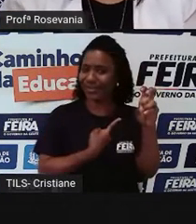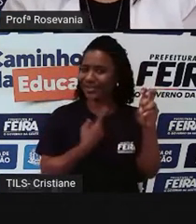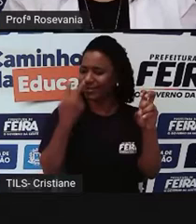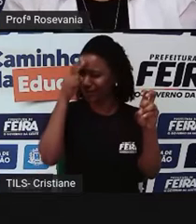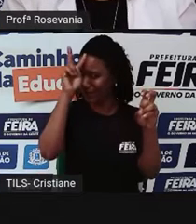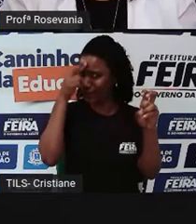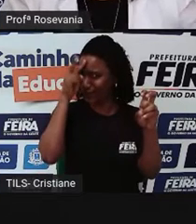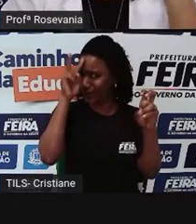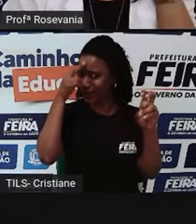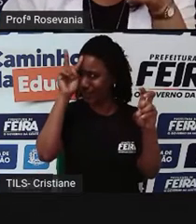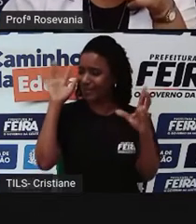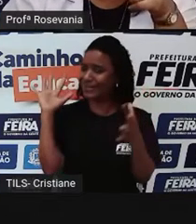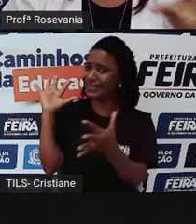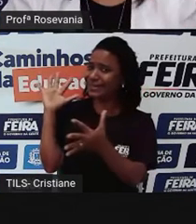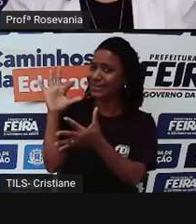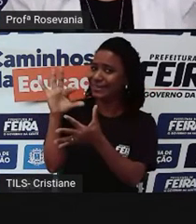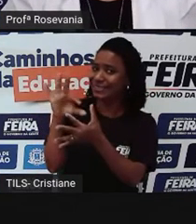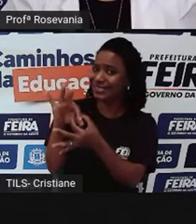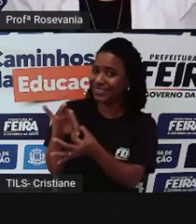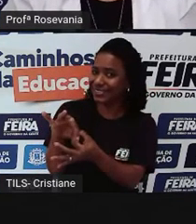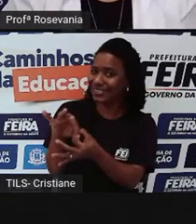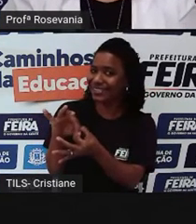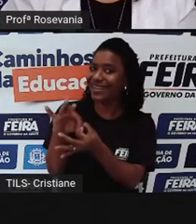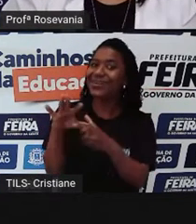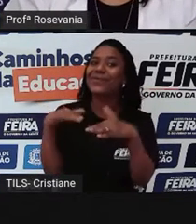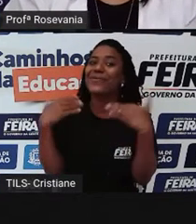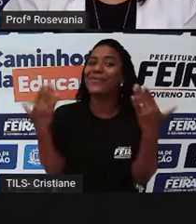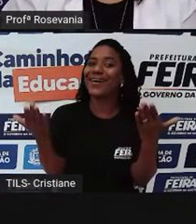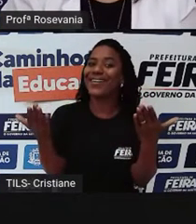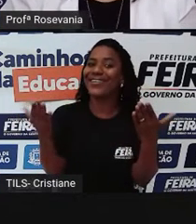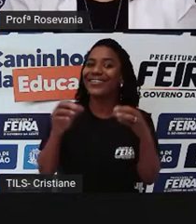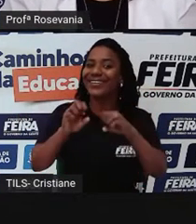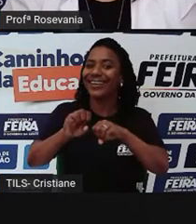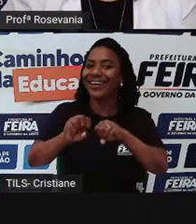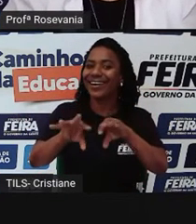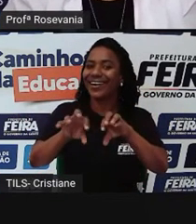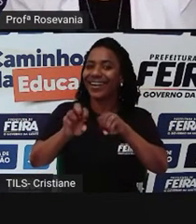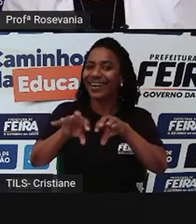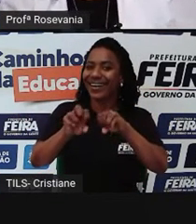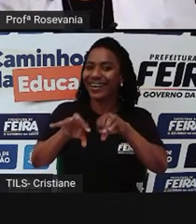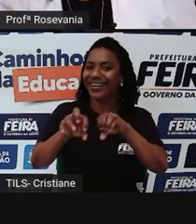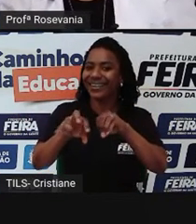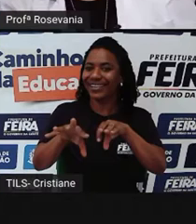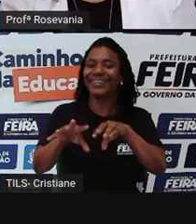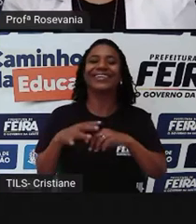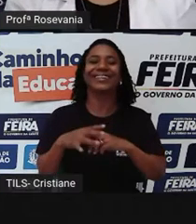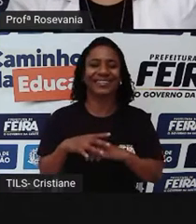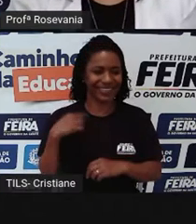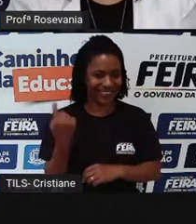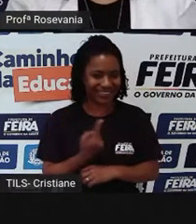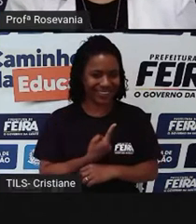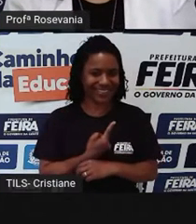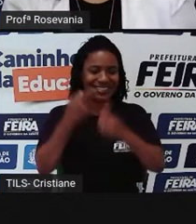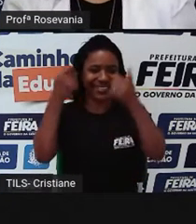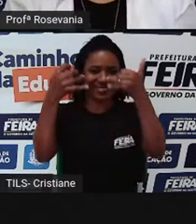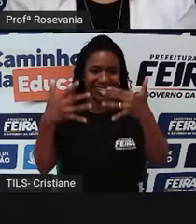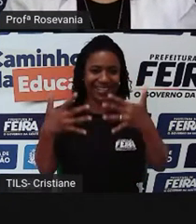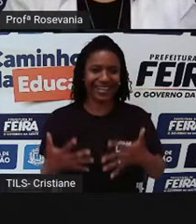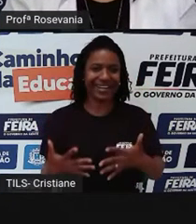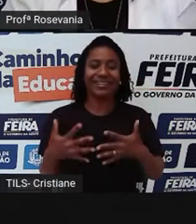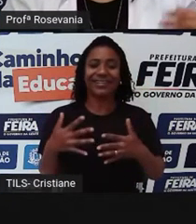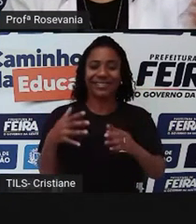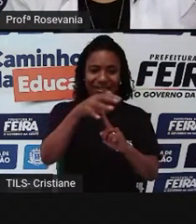essa? Tentem para adivinhar. E aí, conseguiram adivinhar? Bom, nós vamos falar sobre as feiras livres do